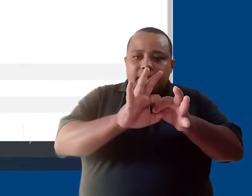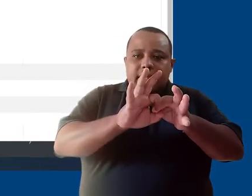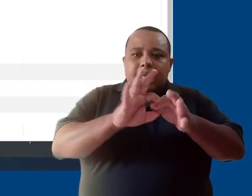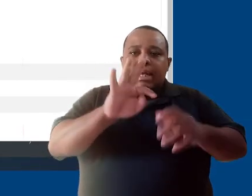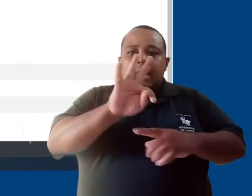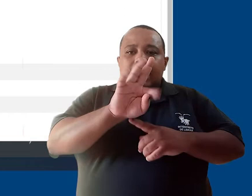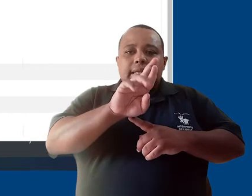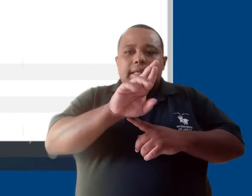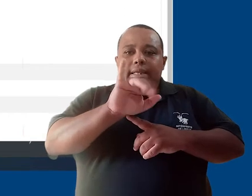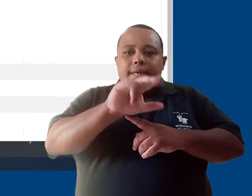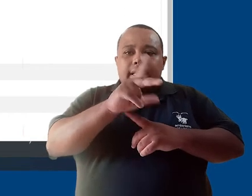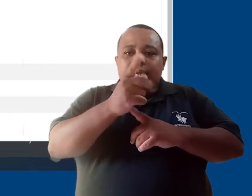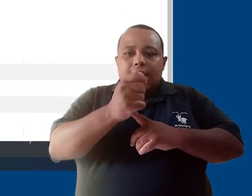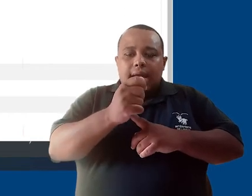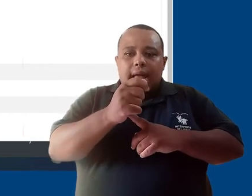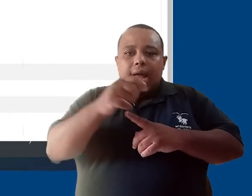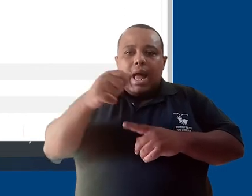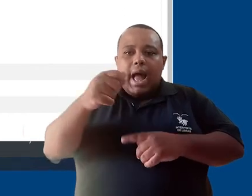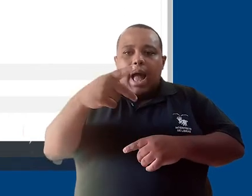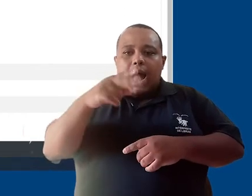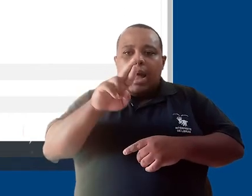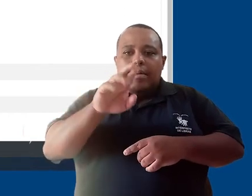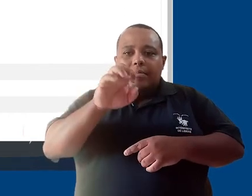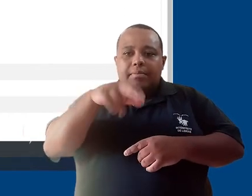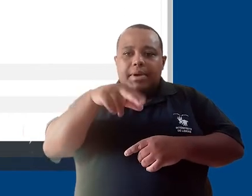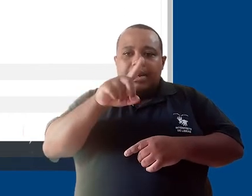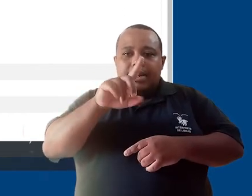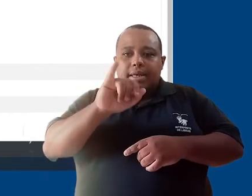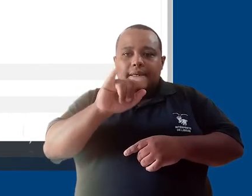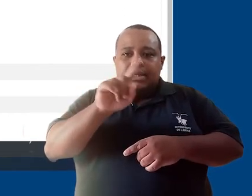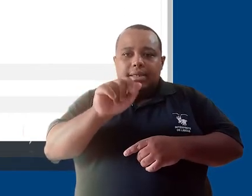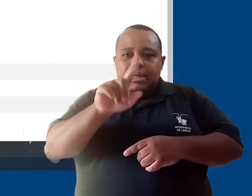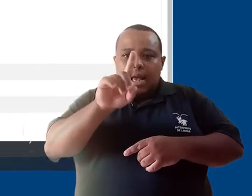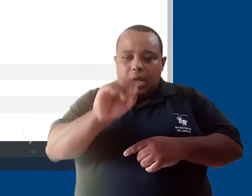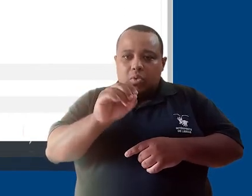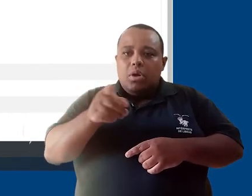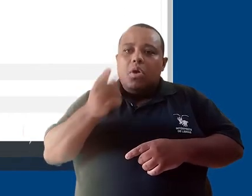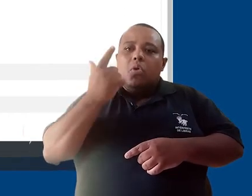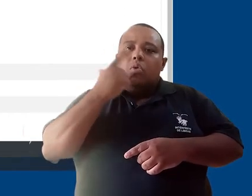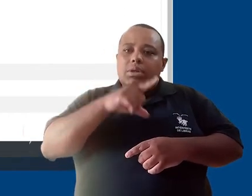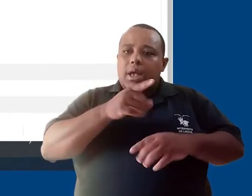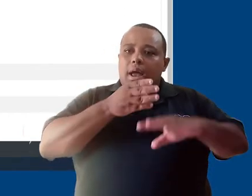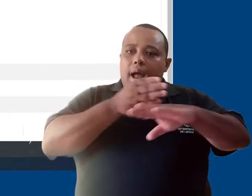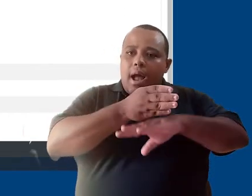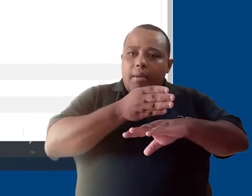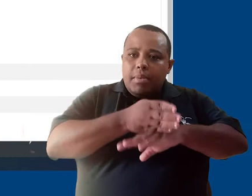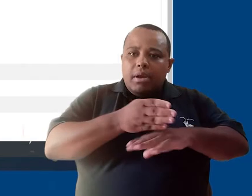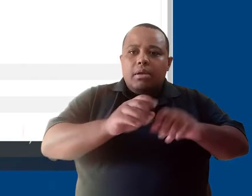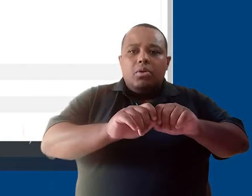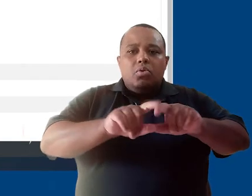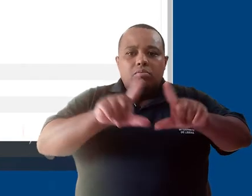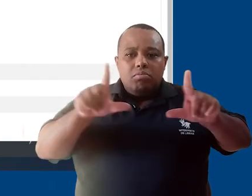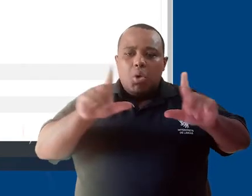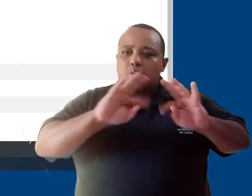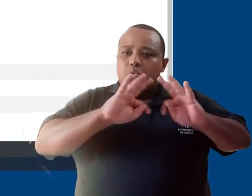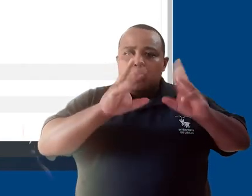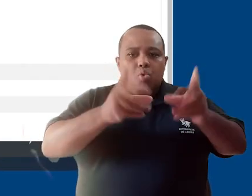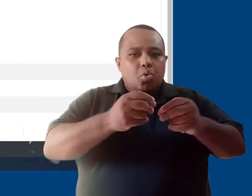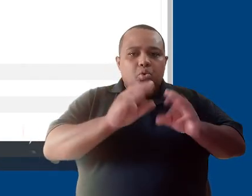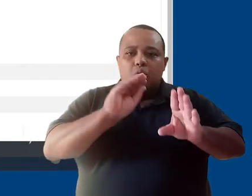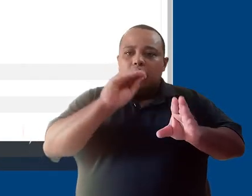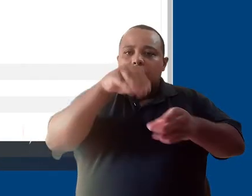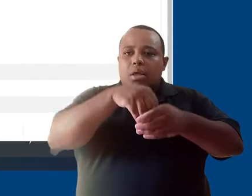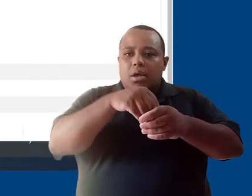a tudo que existe dentro dessa categoria. Neste caso, a todas essas salas.